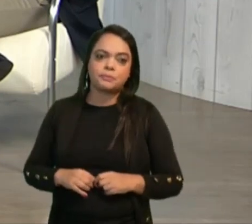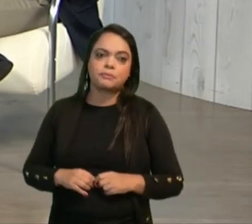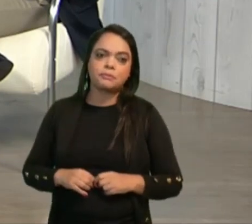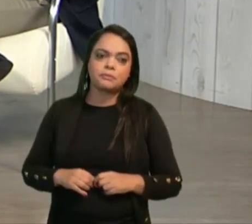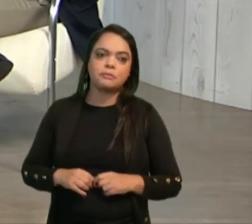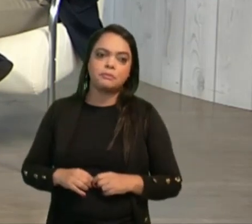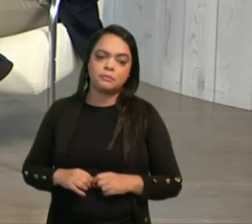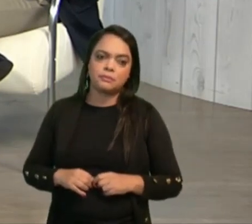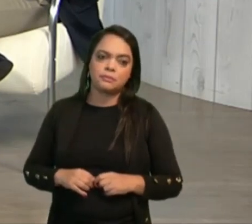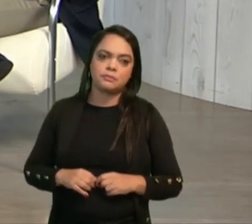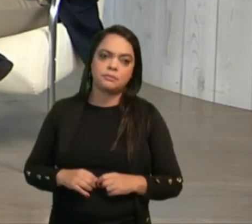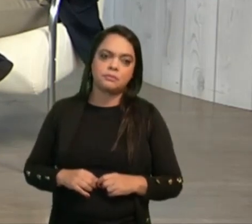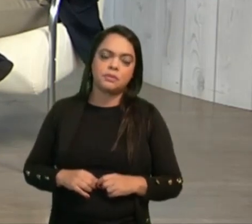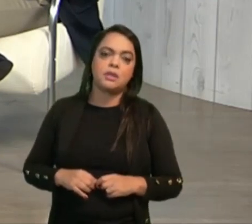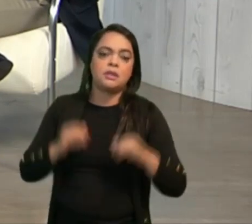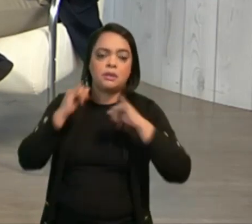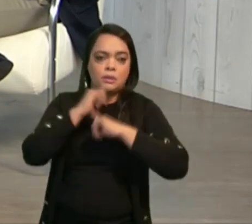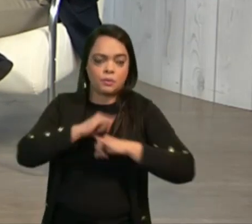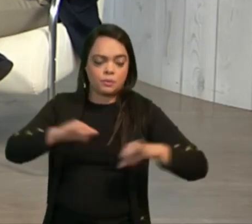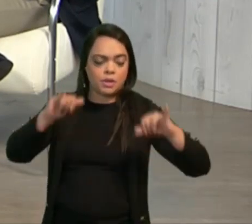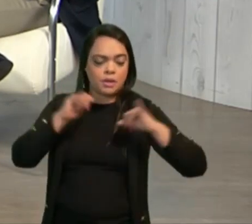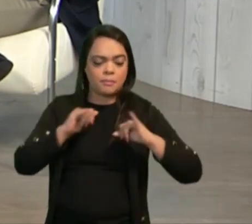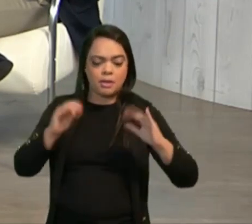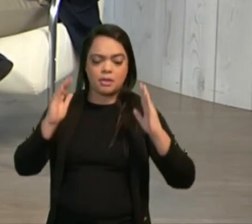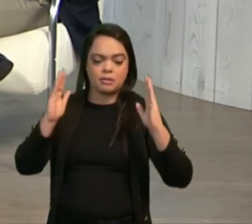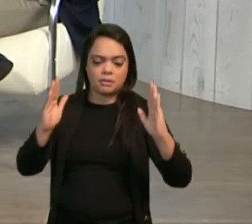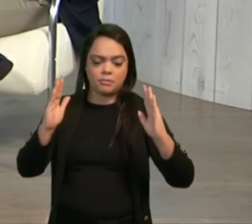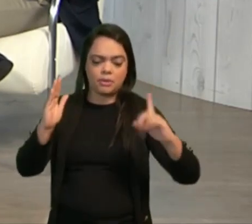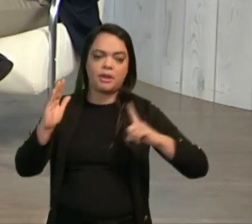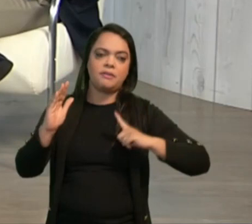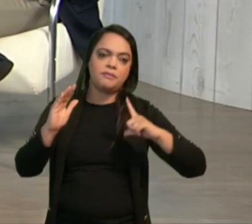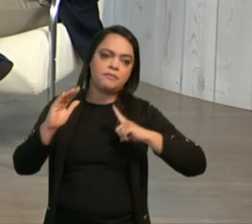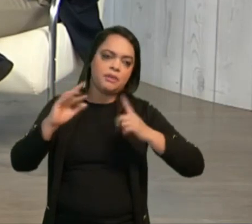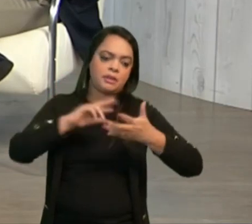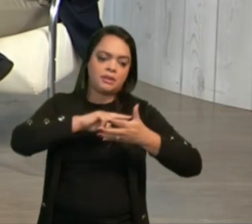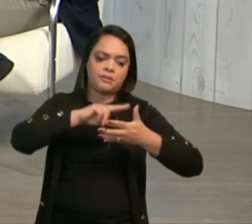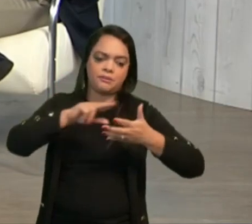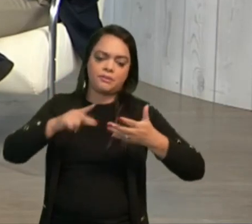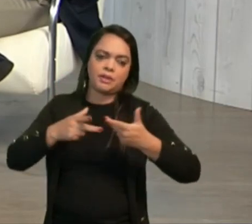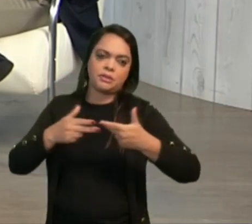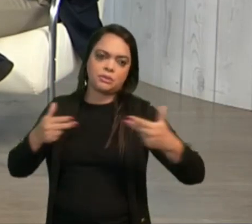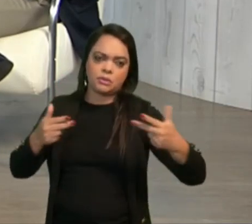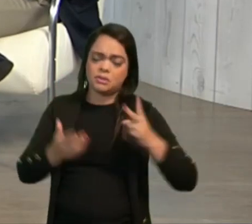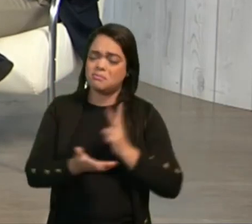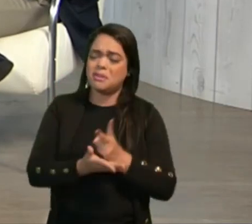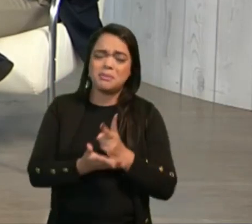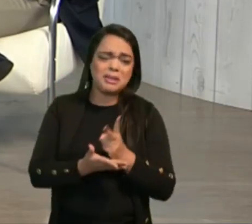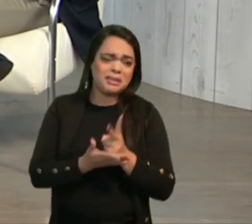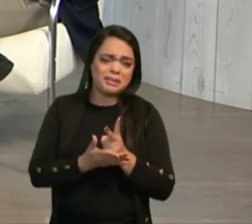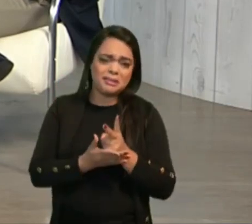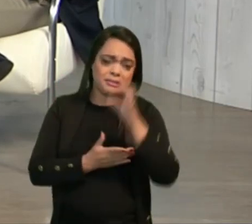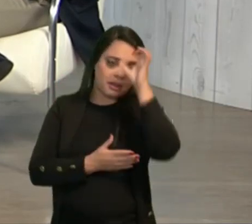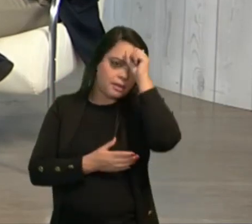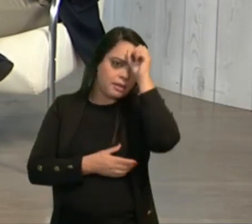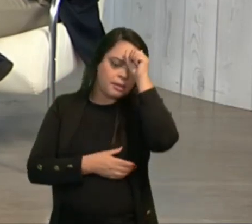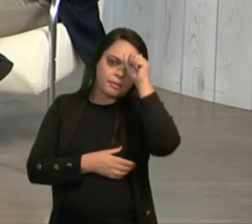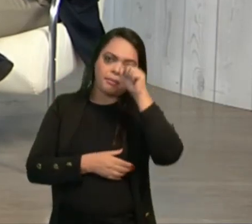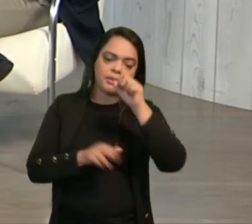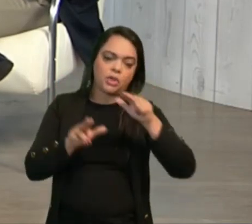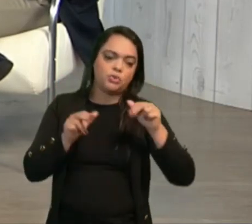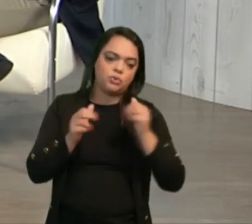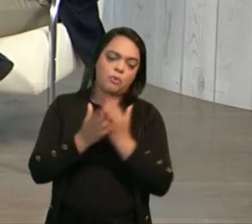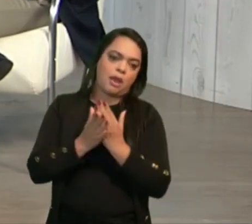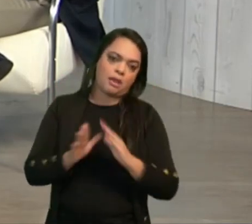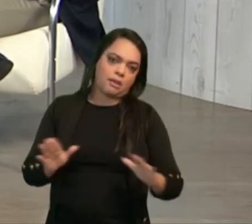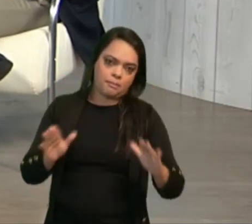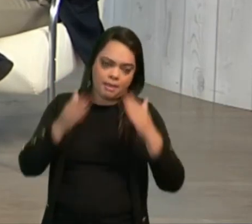acima de uma campanha temporária, serão tomadas várias medidas agora de forma permanente para que a aprendizagem nunca caia em